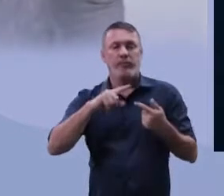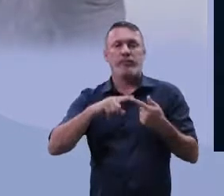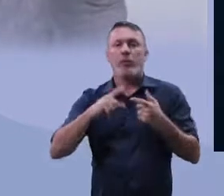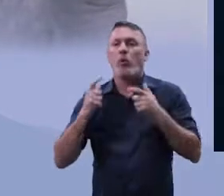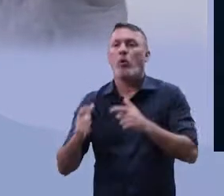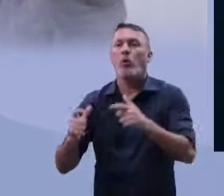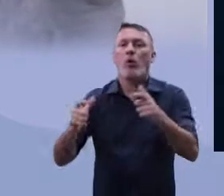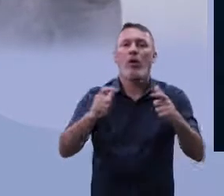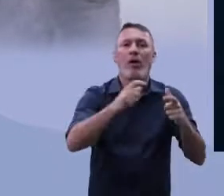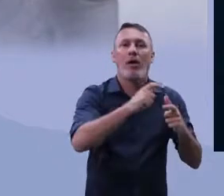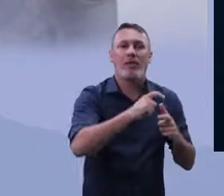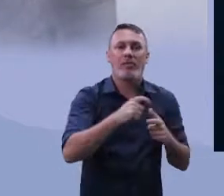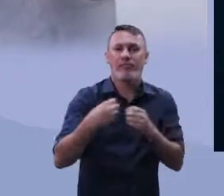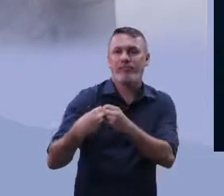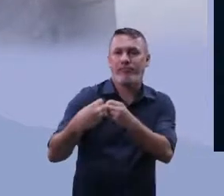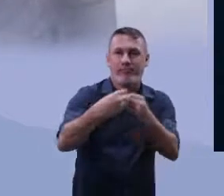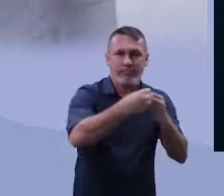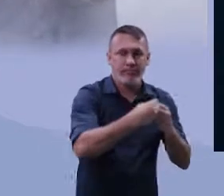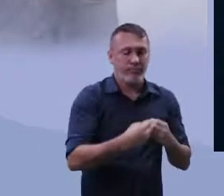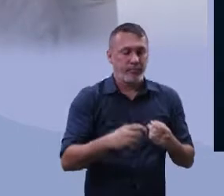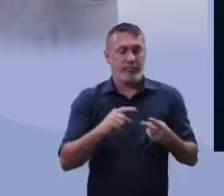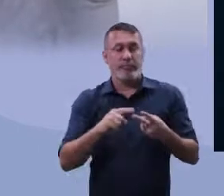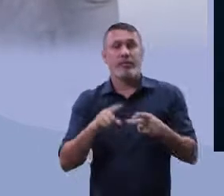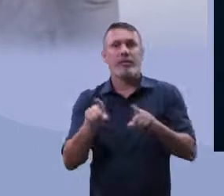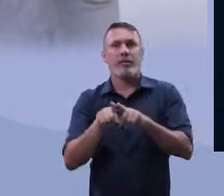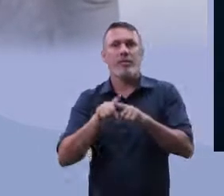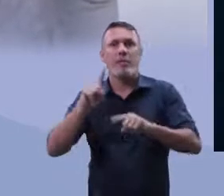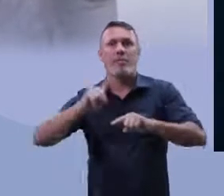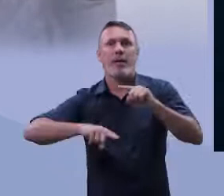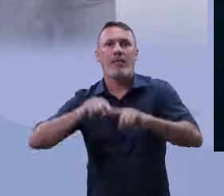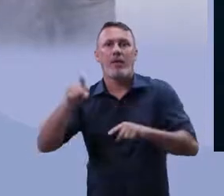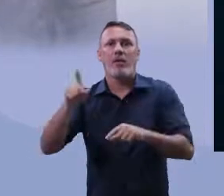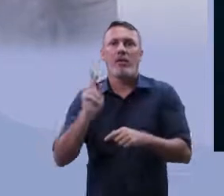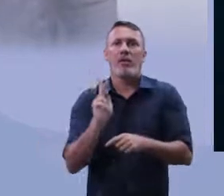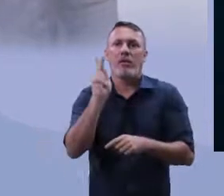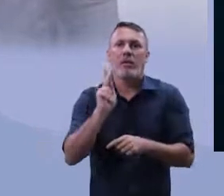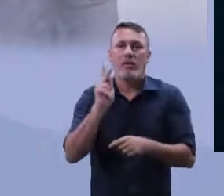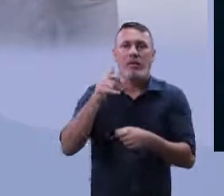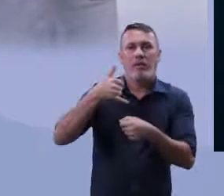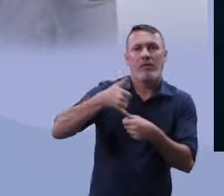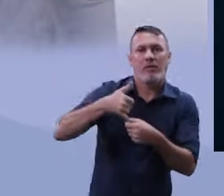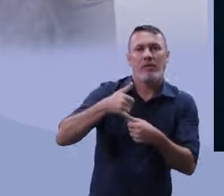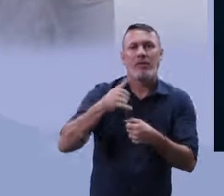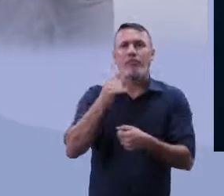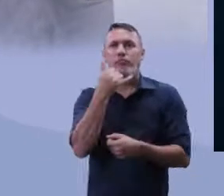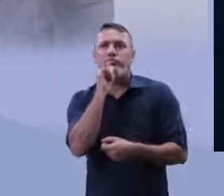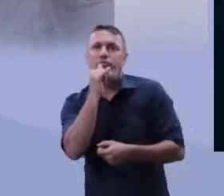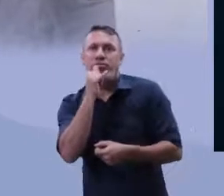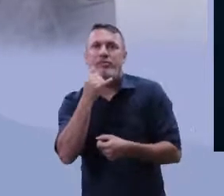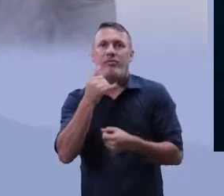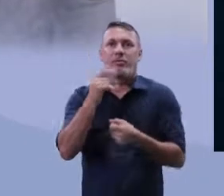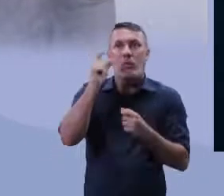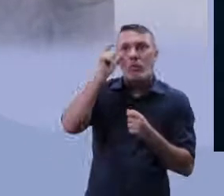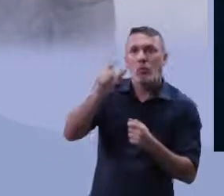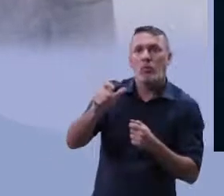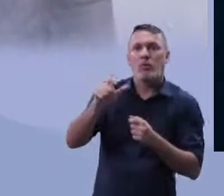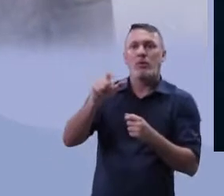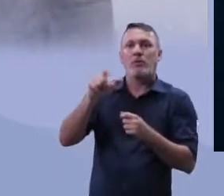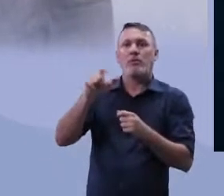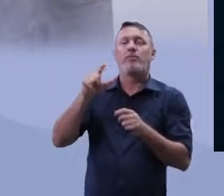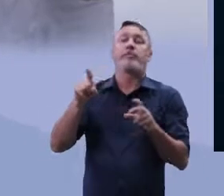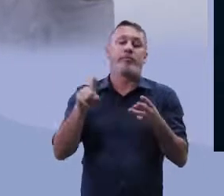questões territoriais, questões relacionadas às fontes energéticas, o domínio dessas fontes,